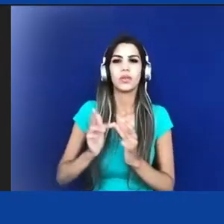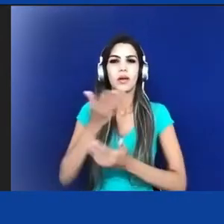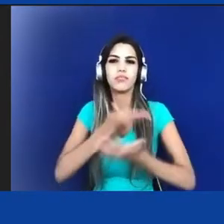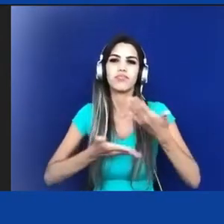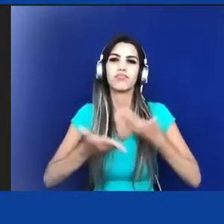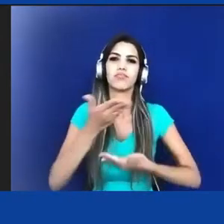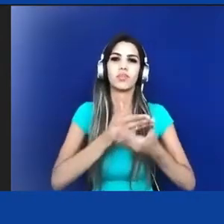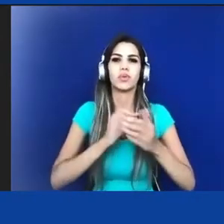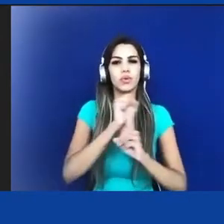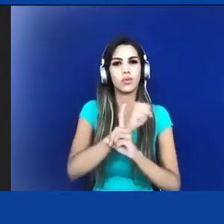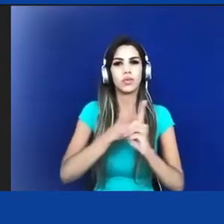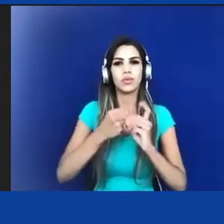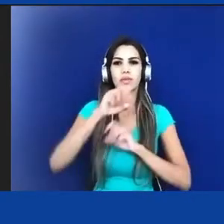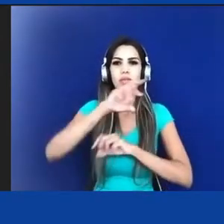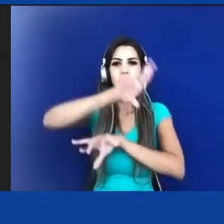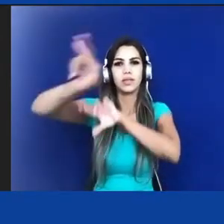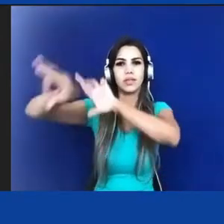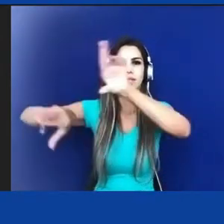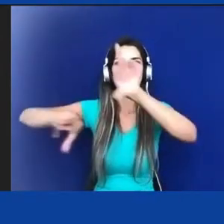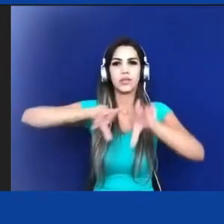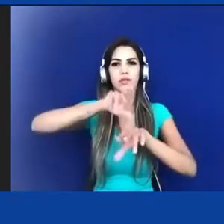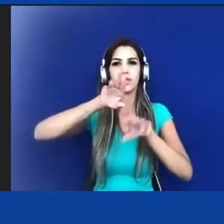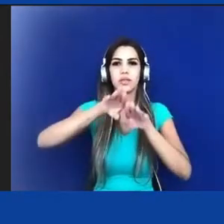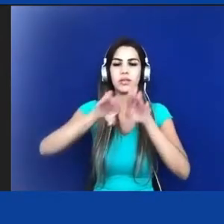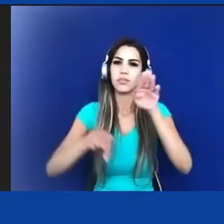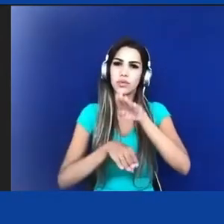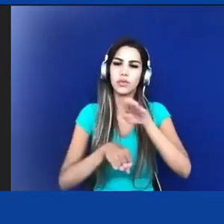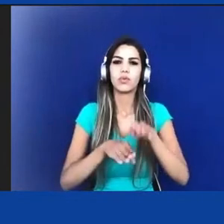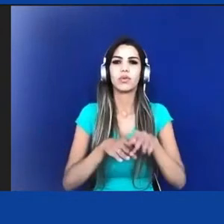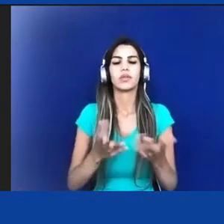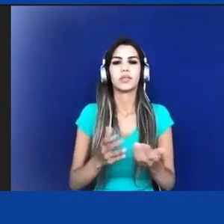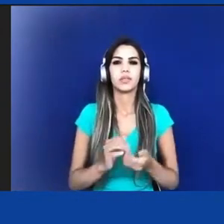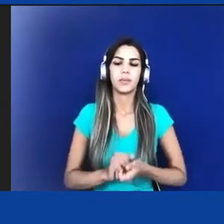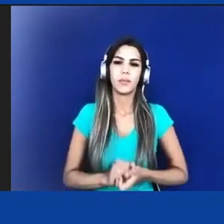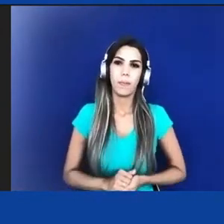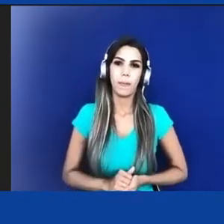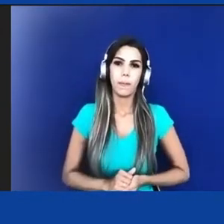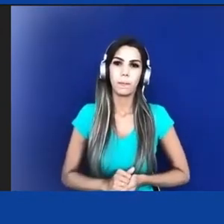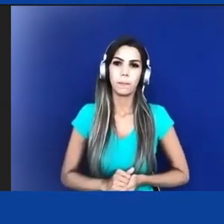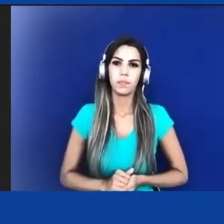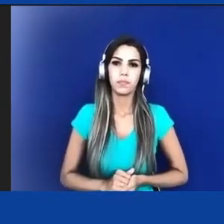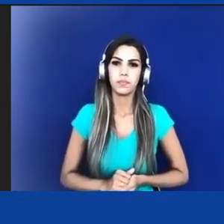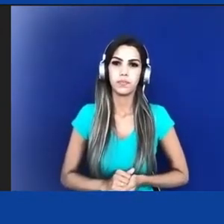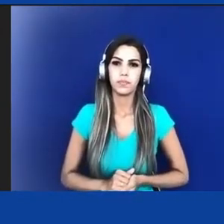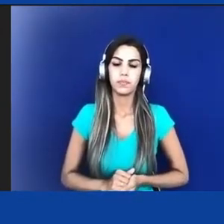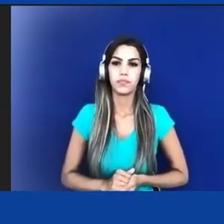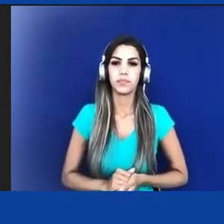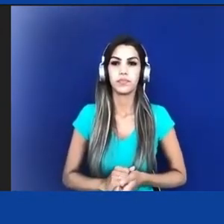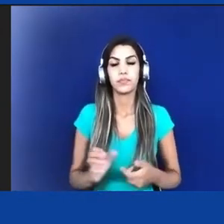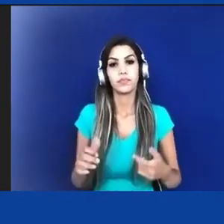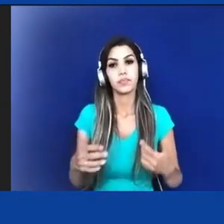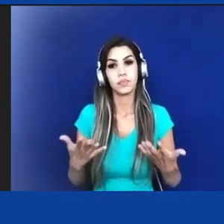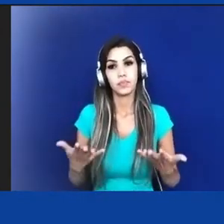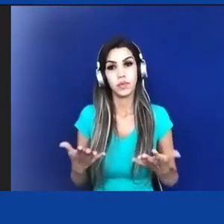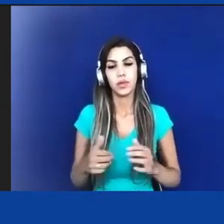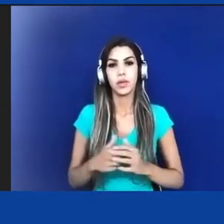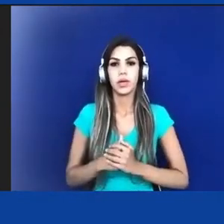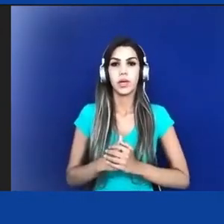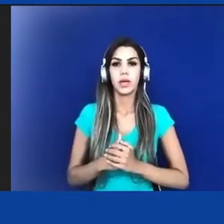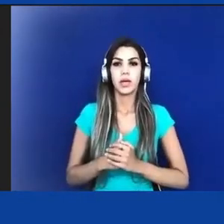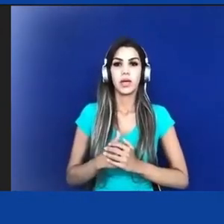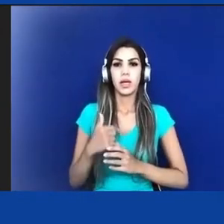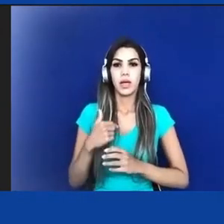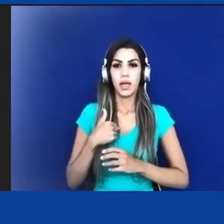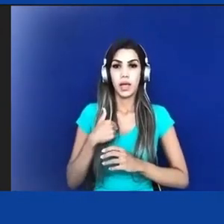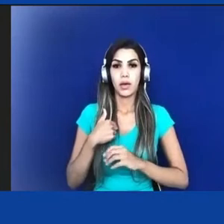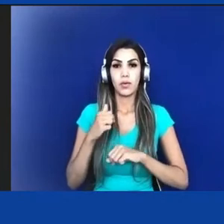E aí, falando da minha parte das duas, eu fui, eu me fui criado antropólogo, antropólogo, na década de 80,